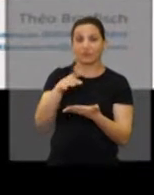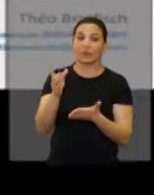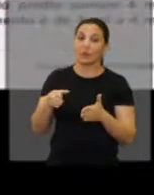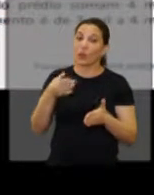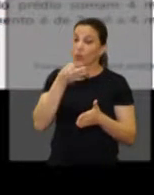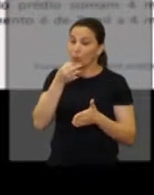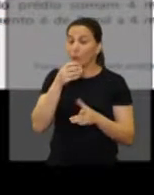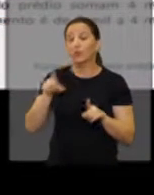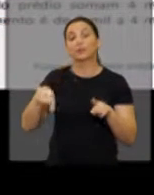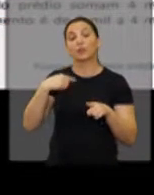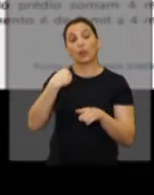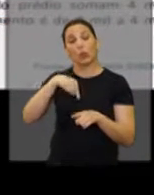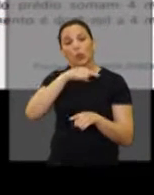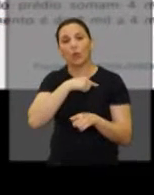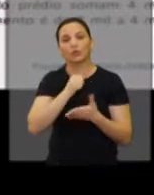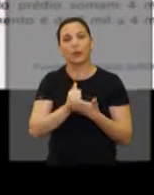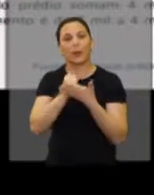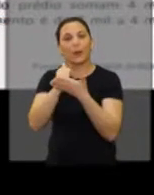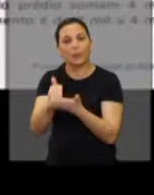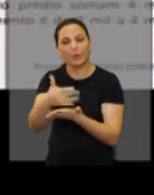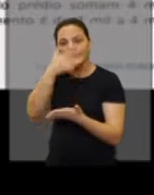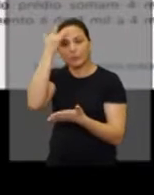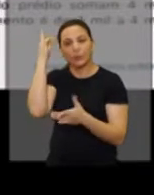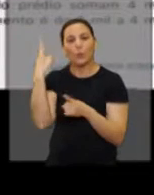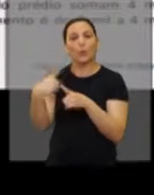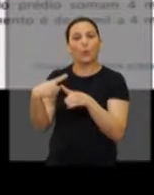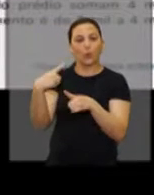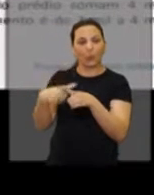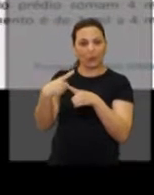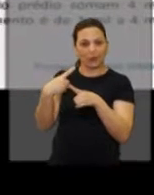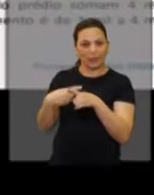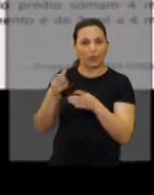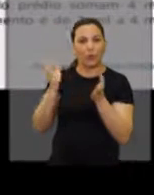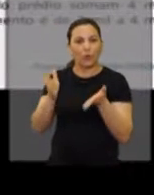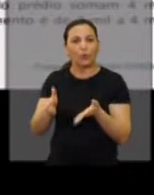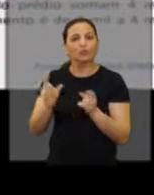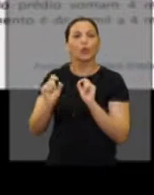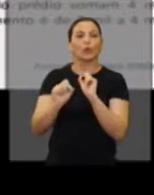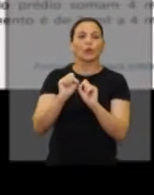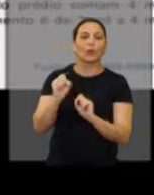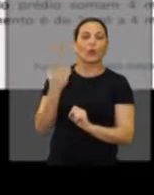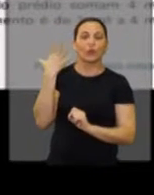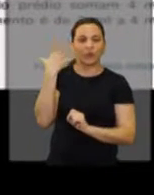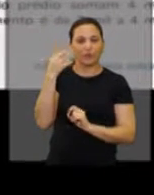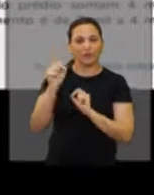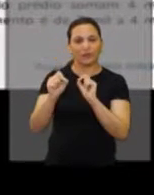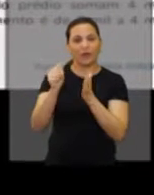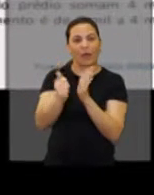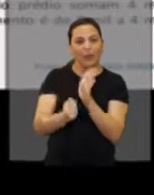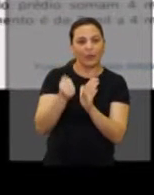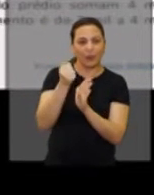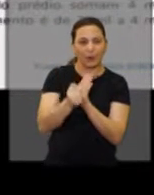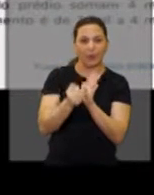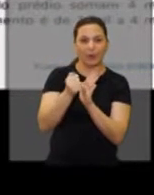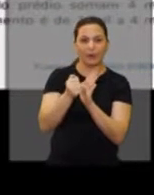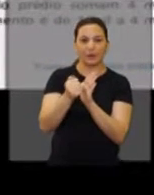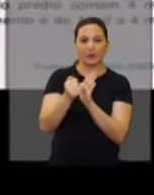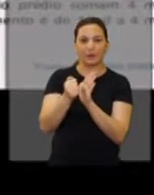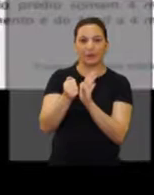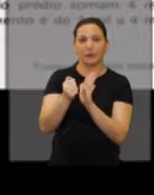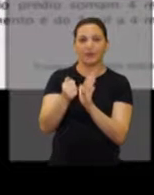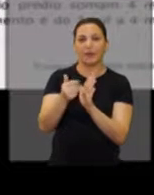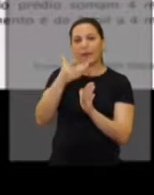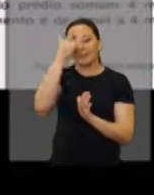E a nossa proposta é dar esse suporte. Por quê? Por exemplo, hoje em dia, em Araraquara,